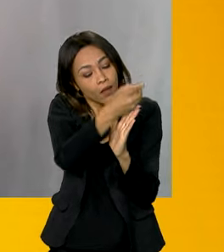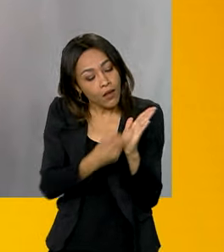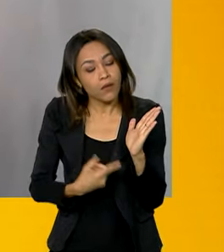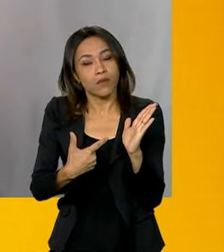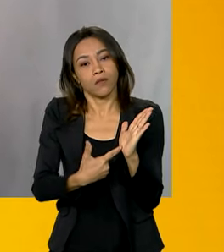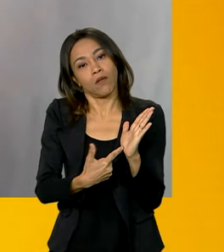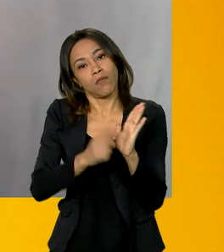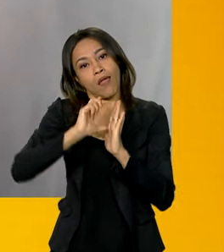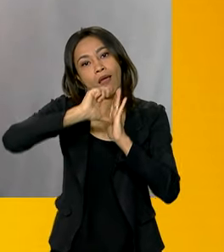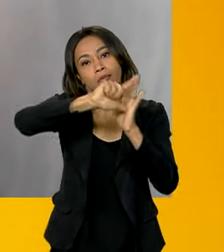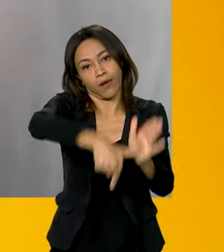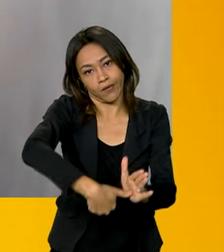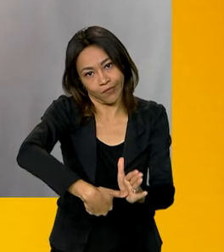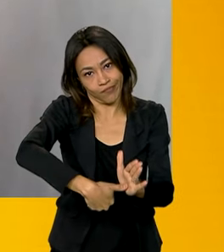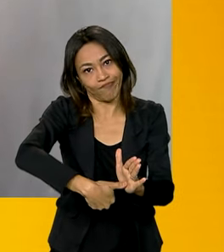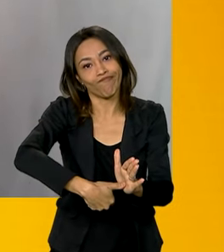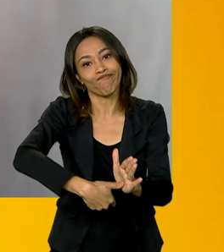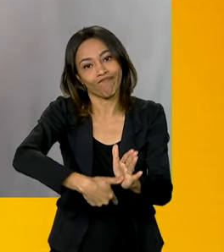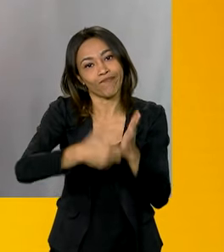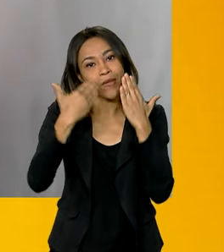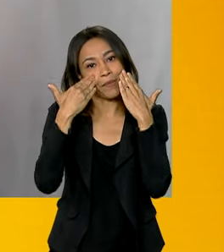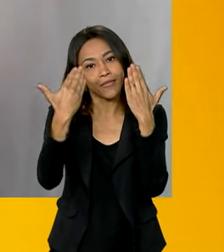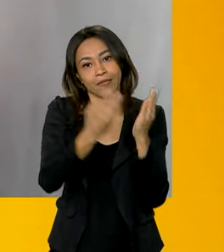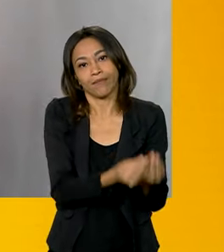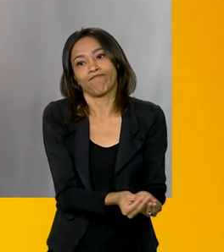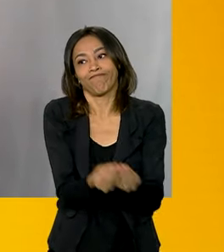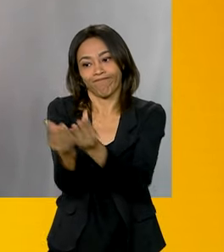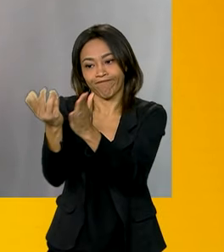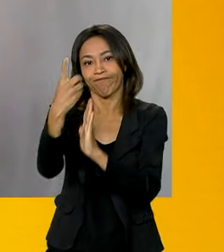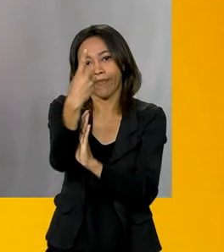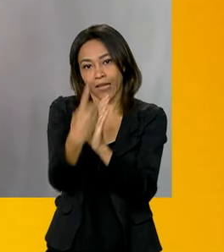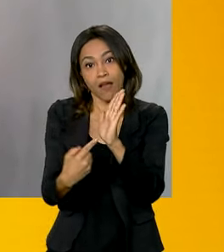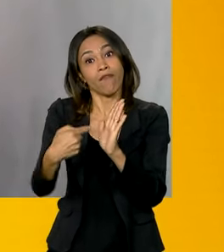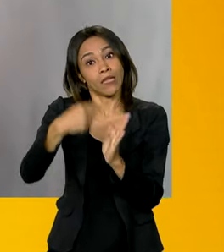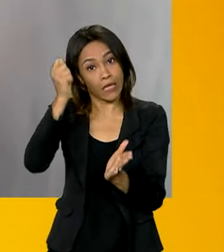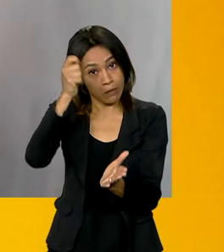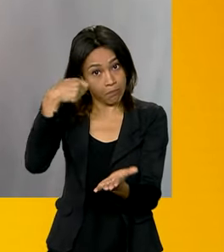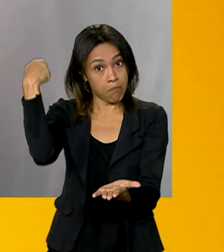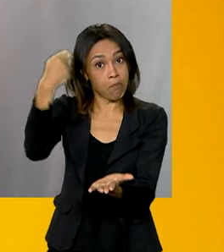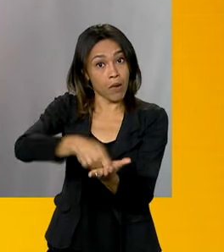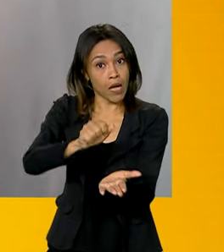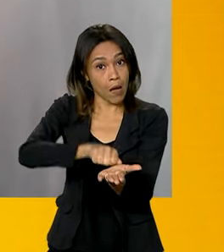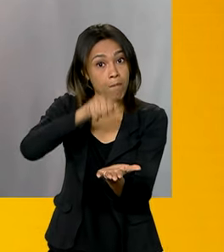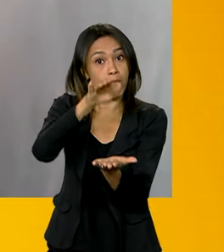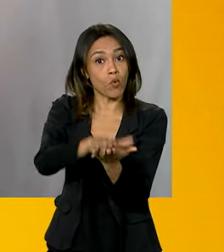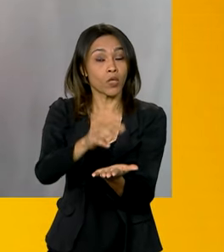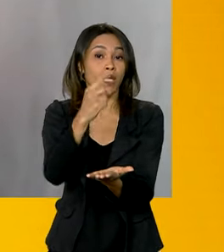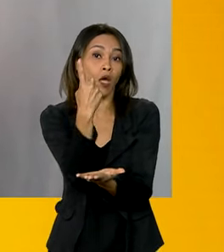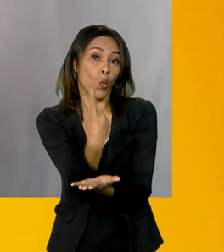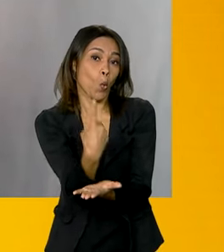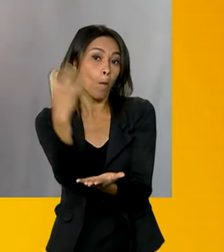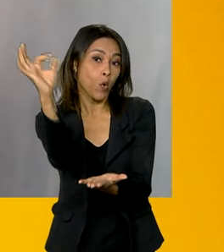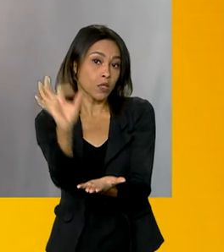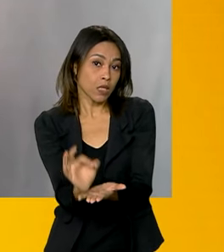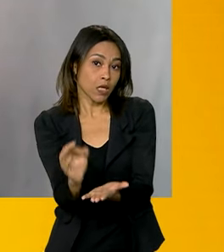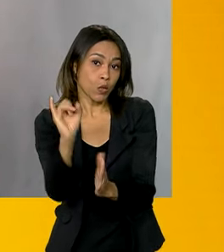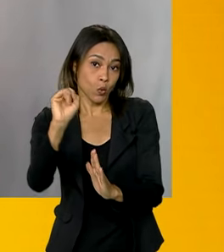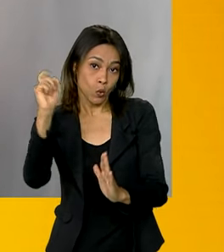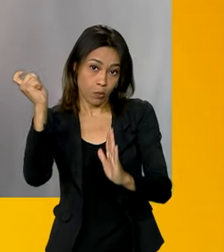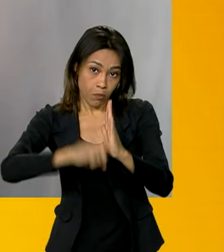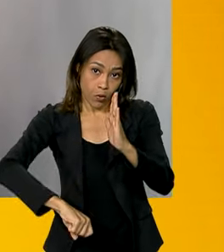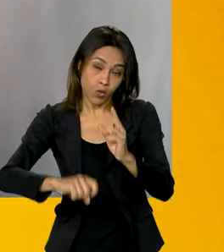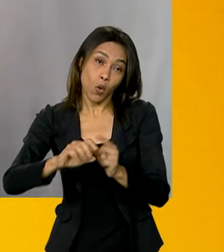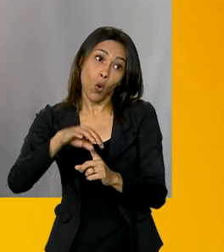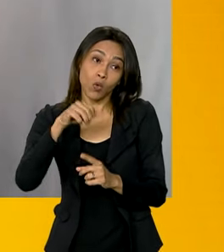em atraso. E nesse caso, por estar em atraso, ela vai ter que pagar a multa que é de 1% do imposto devido, ou no mínimo R